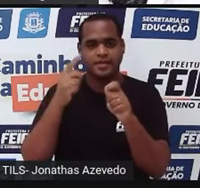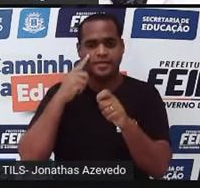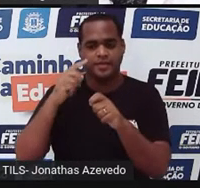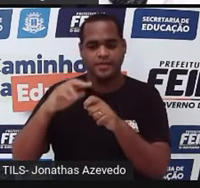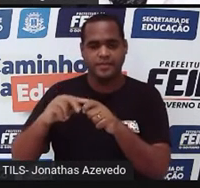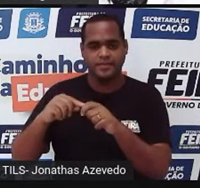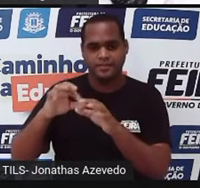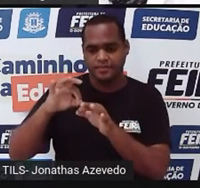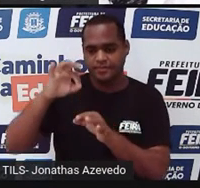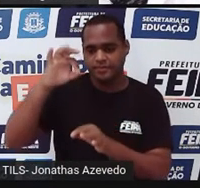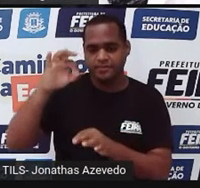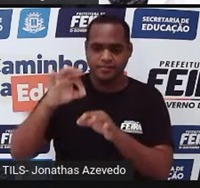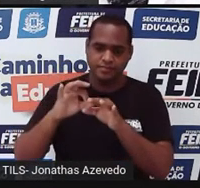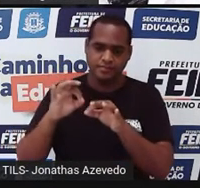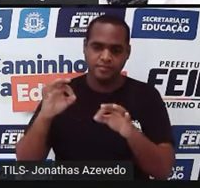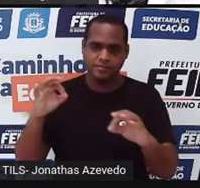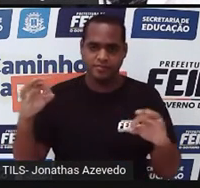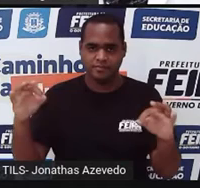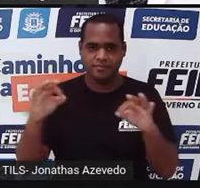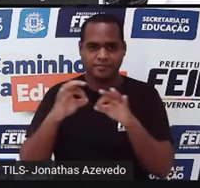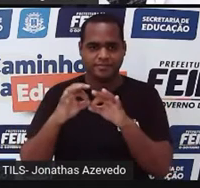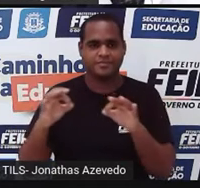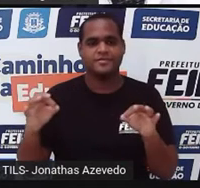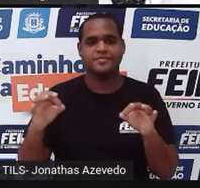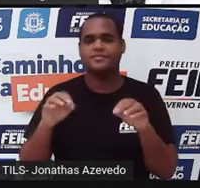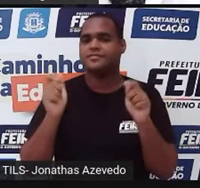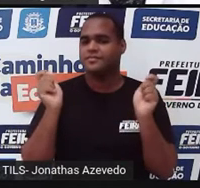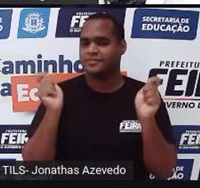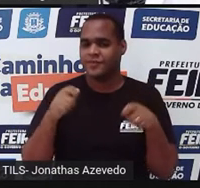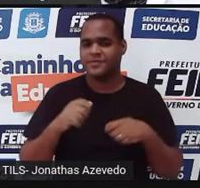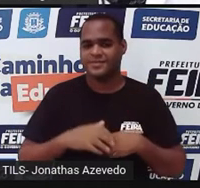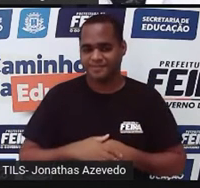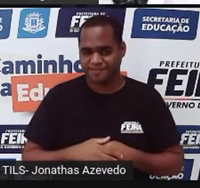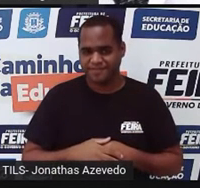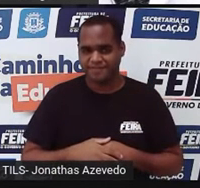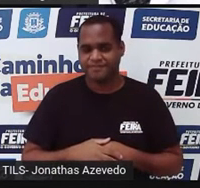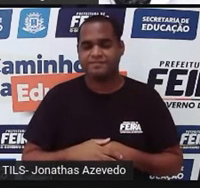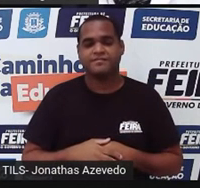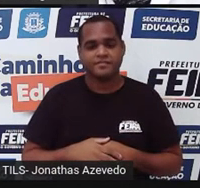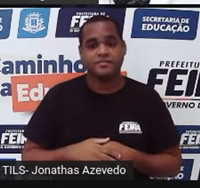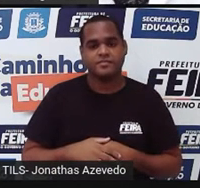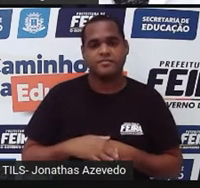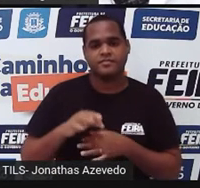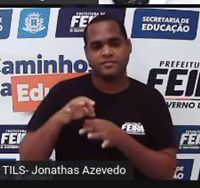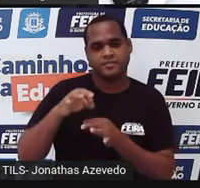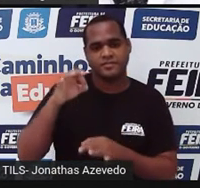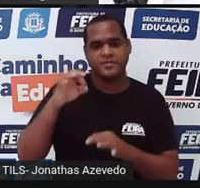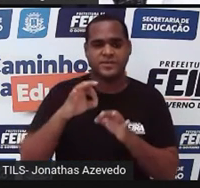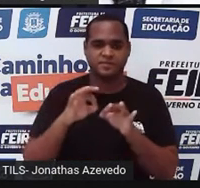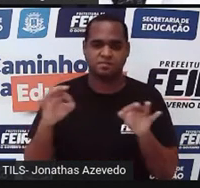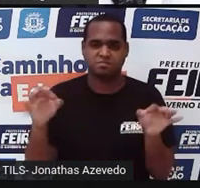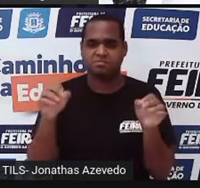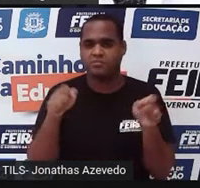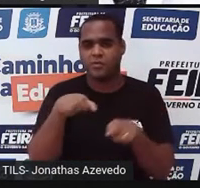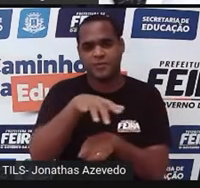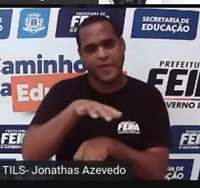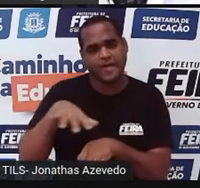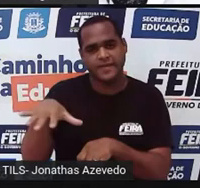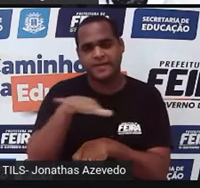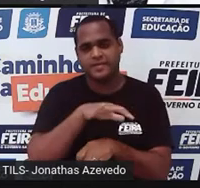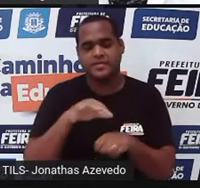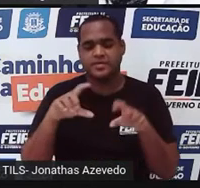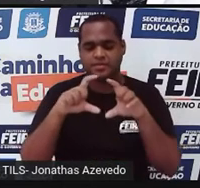comprimento pela medida da altura. Essa é a forma para calcular a área de um